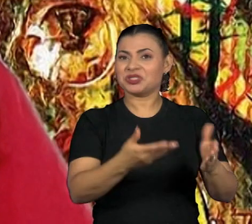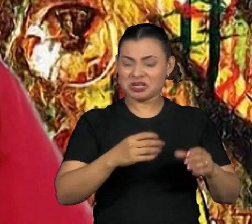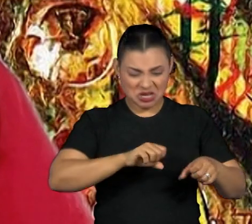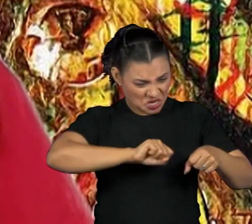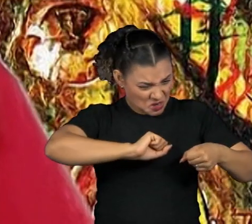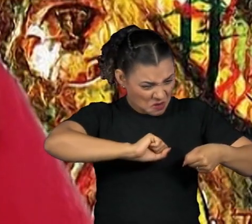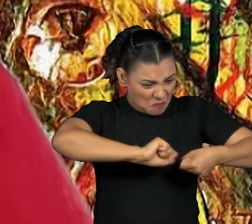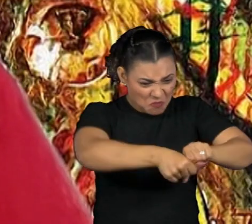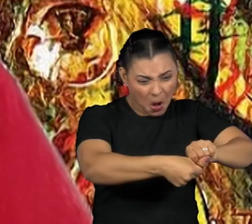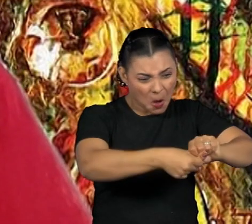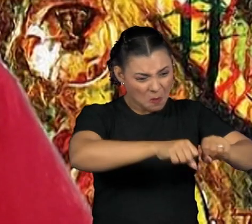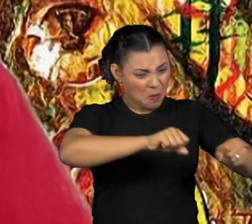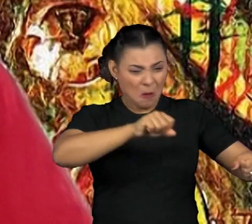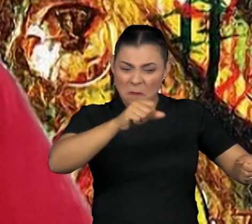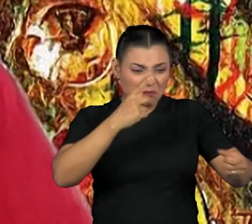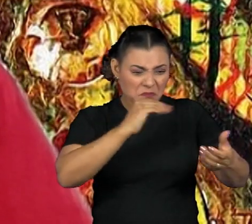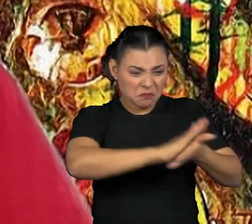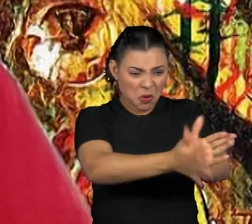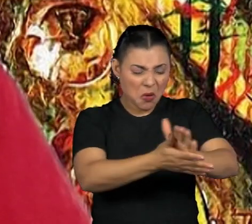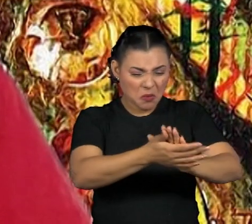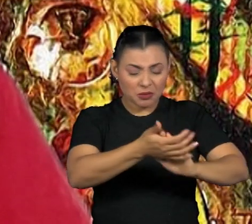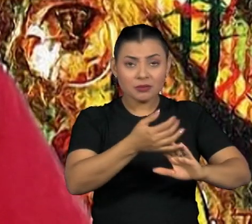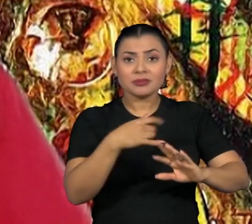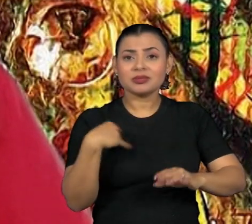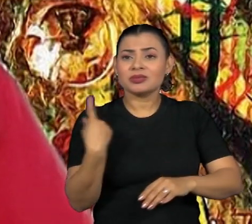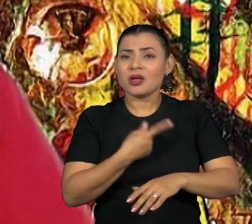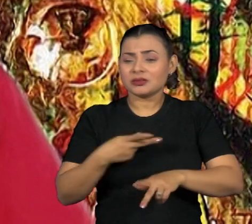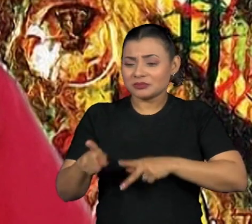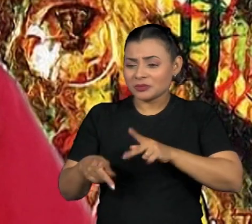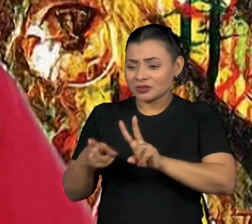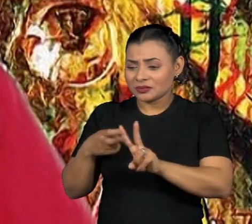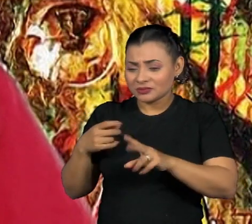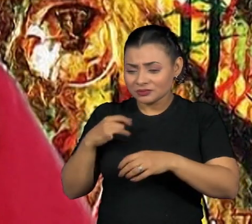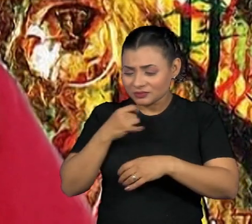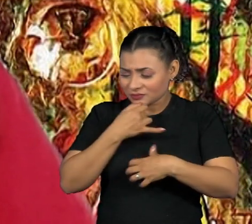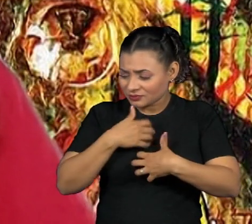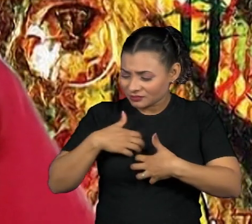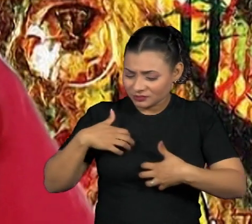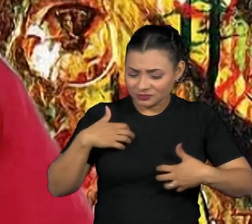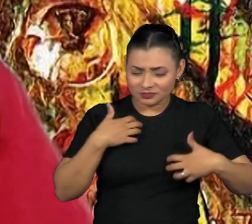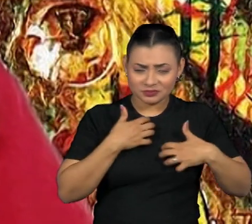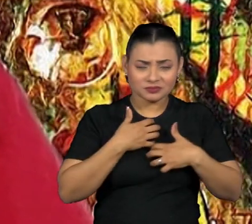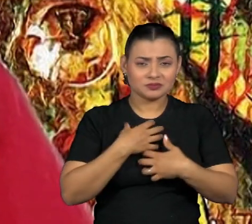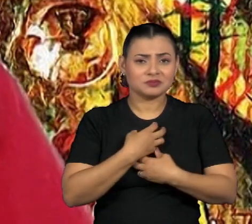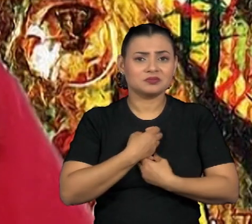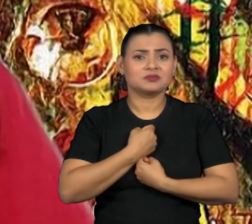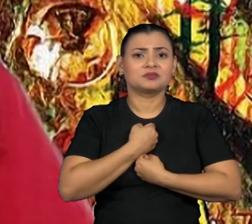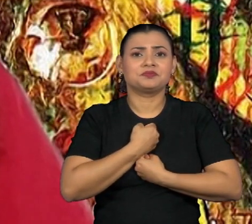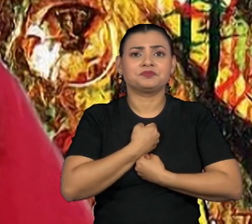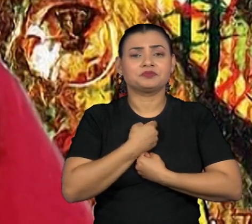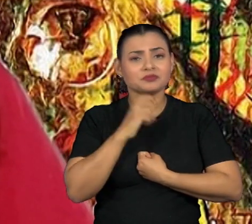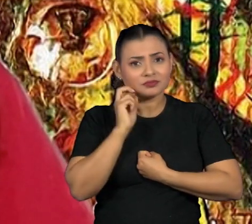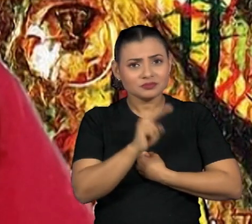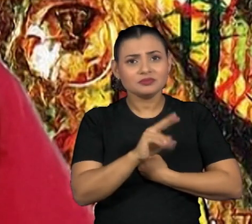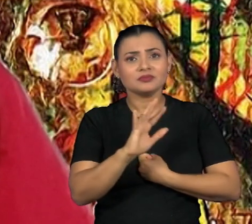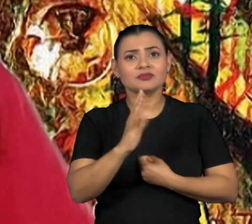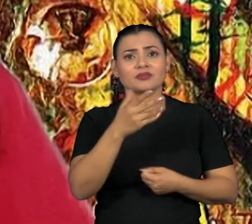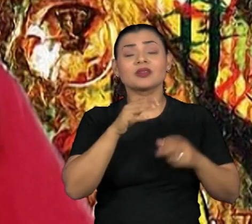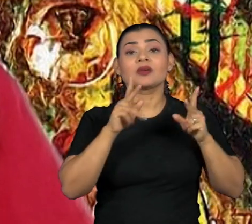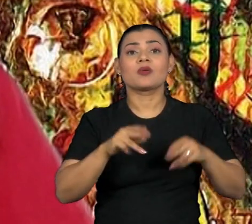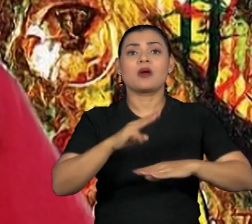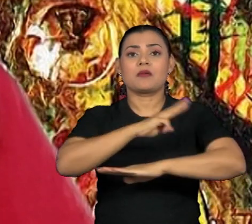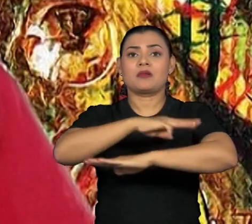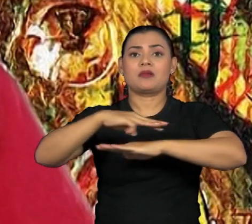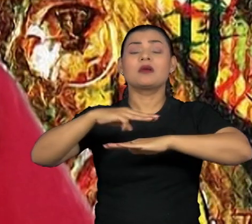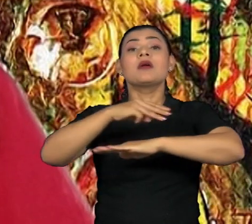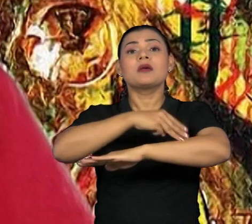E trazendo tristeza para nós, tanto é que a gente passou pelo crime que aconteceu em Bento Rodrigues, atingindo Mariana, que matou